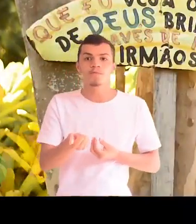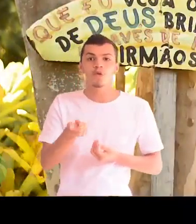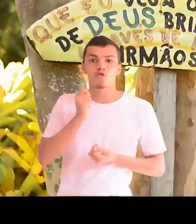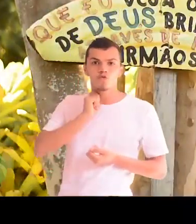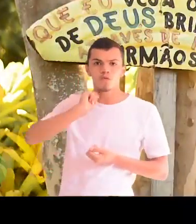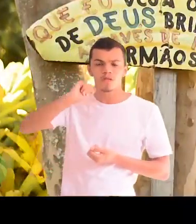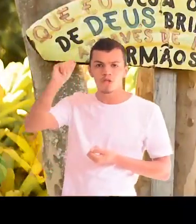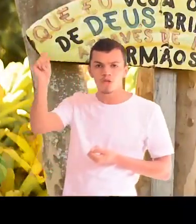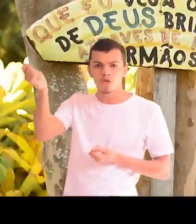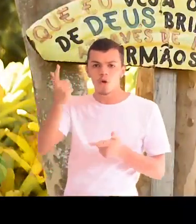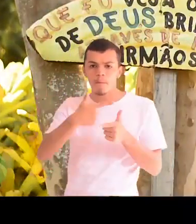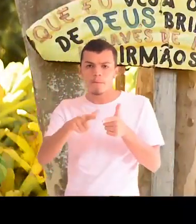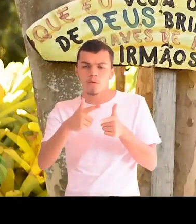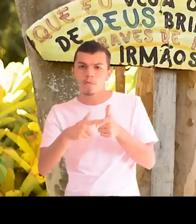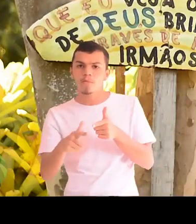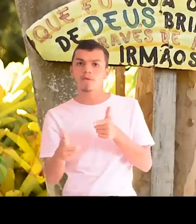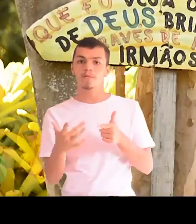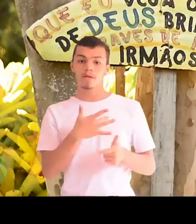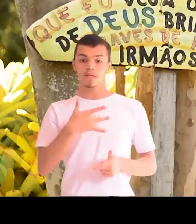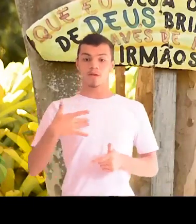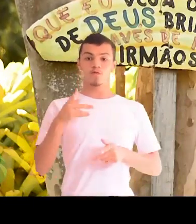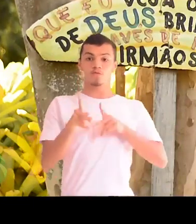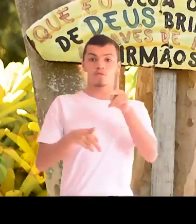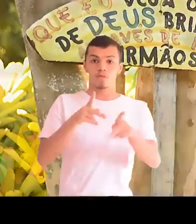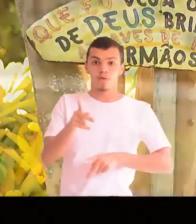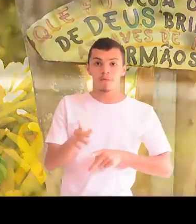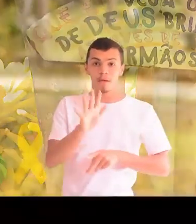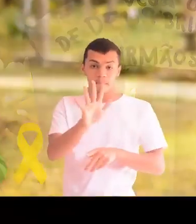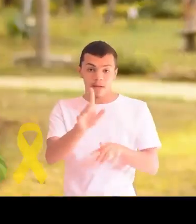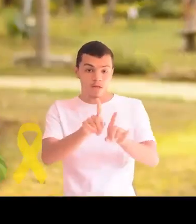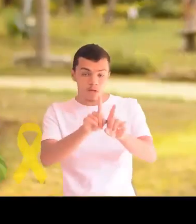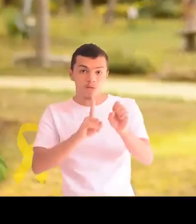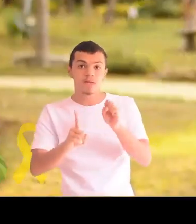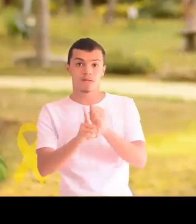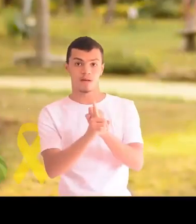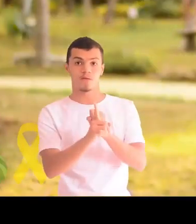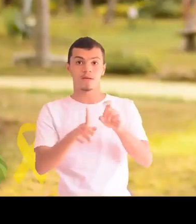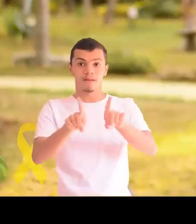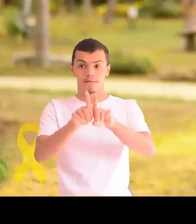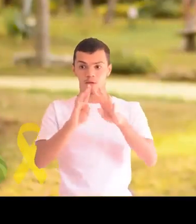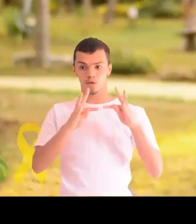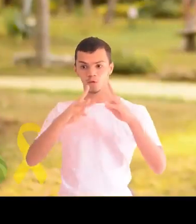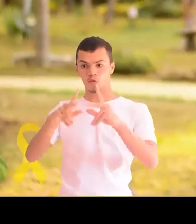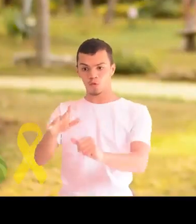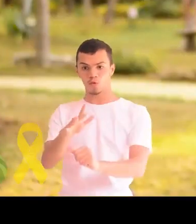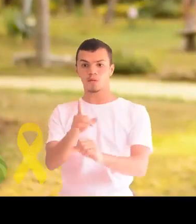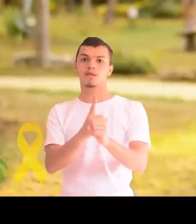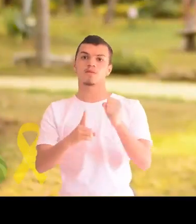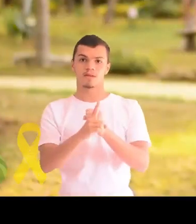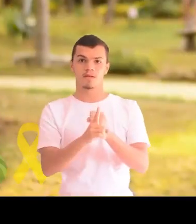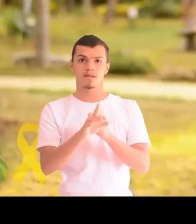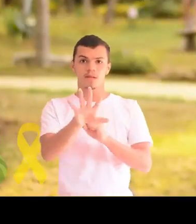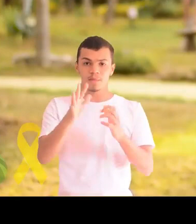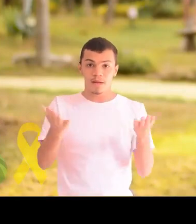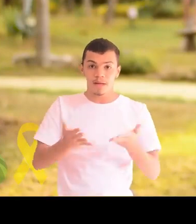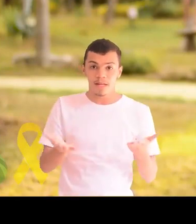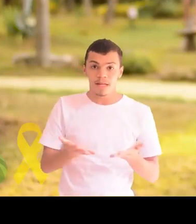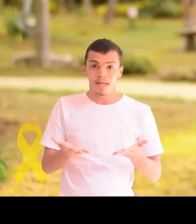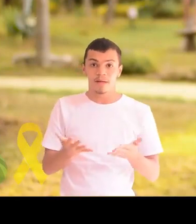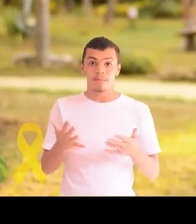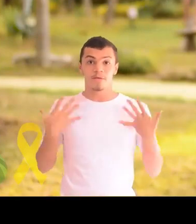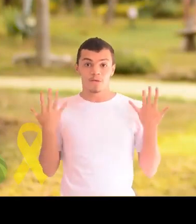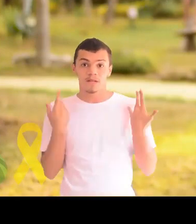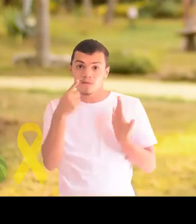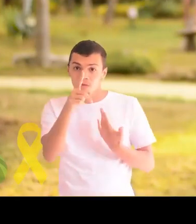pública, mas também social e de toda a sociedade. E nós estamos aqui para reforçar que você não está sozinho. Busque